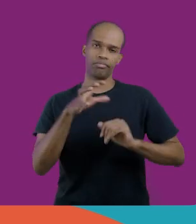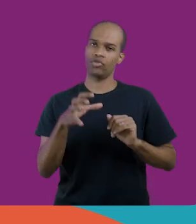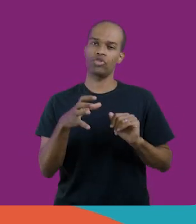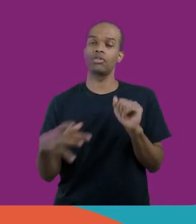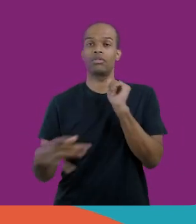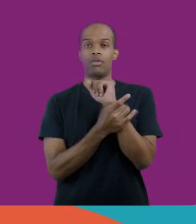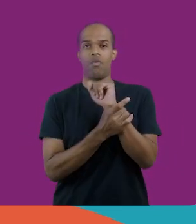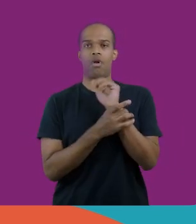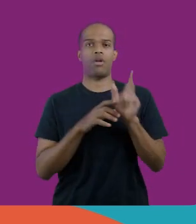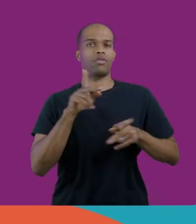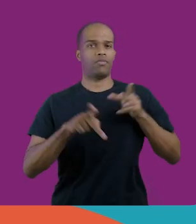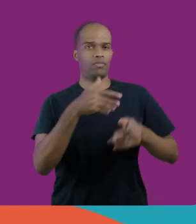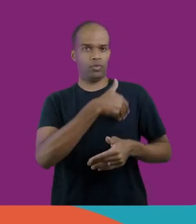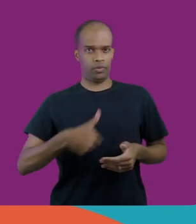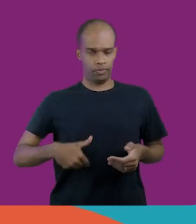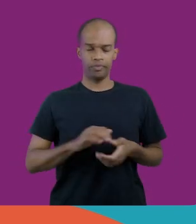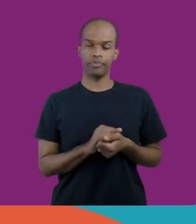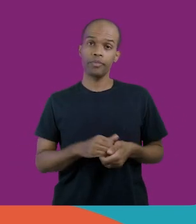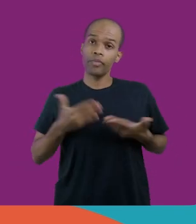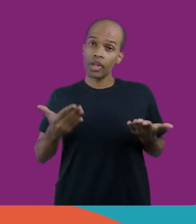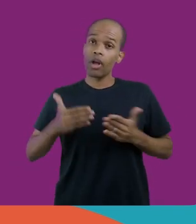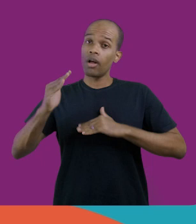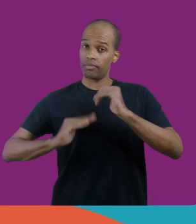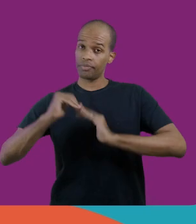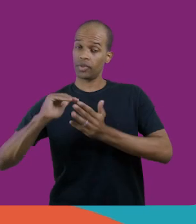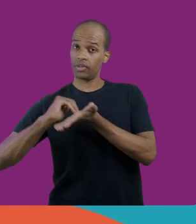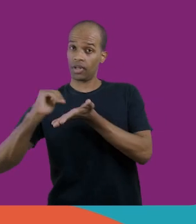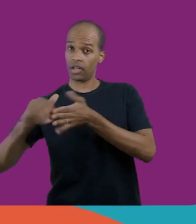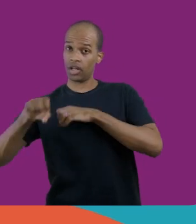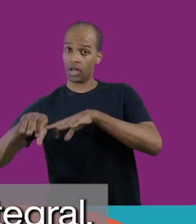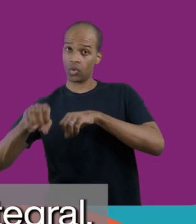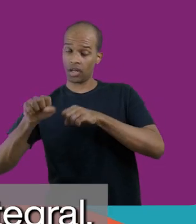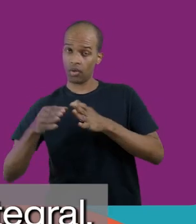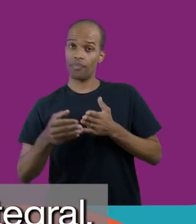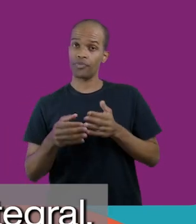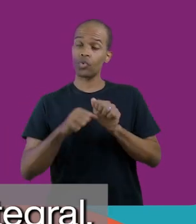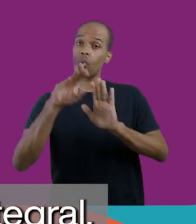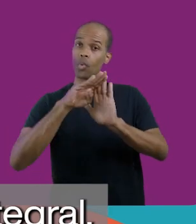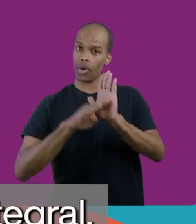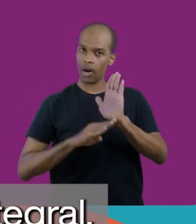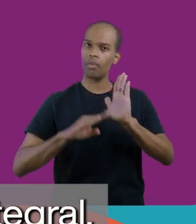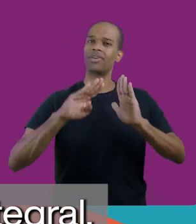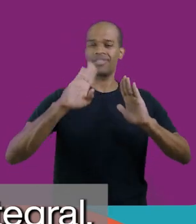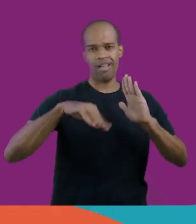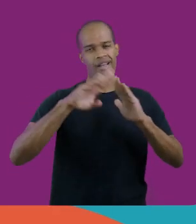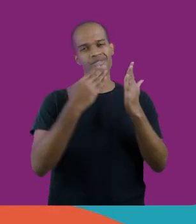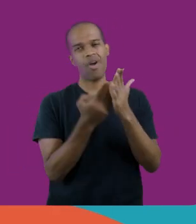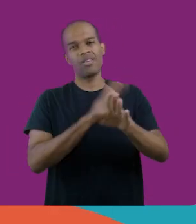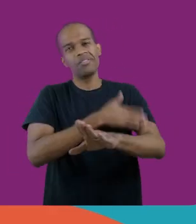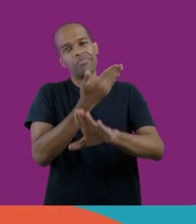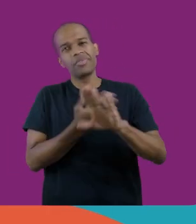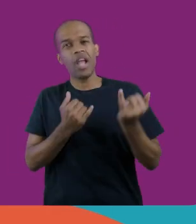de segurança pública. Então, é uma ação que passa pela Secretaria de Educação e por um programa, que é a Escola de Tempo Integral,